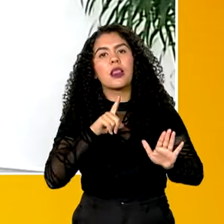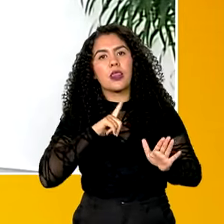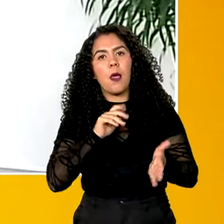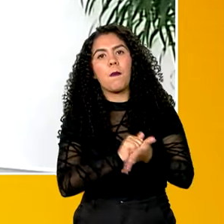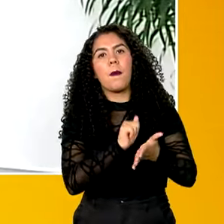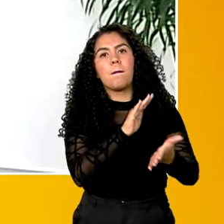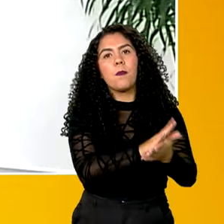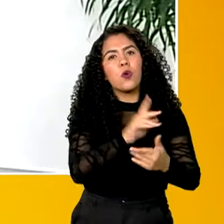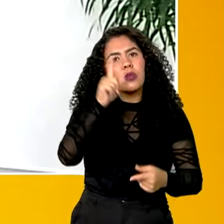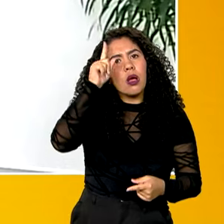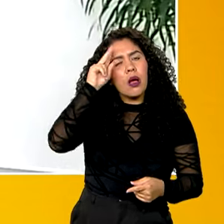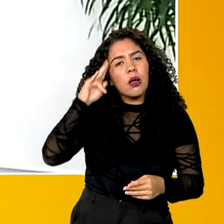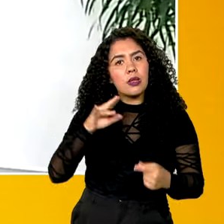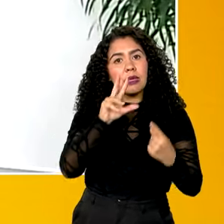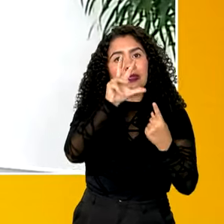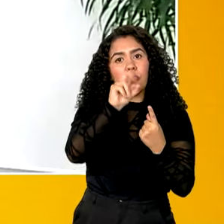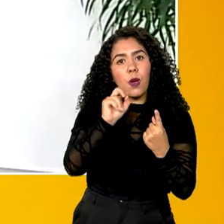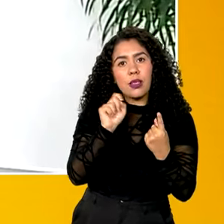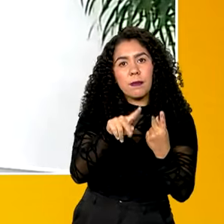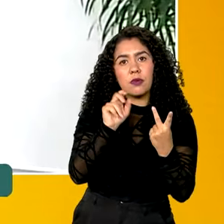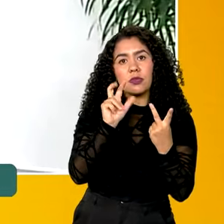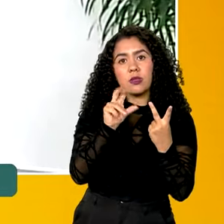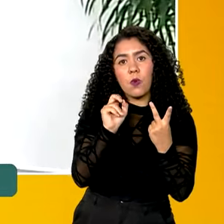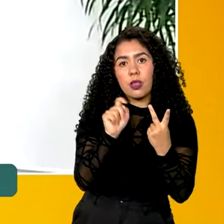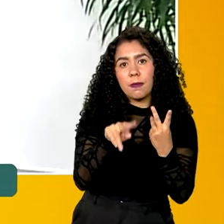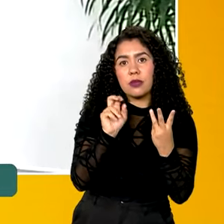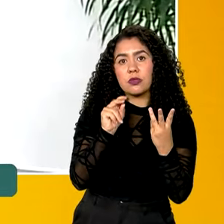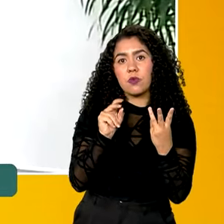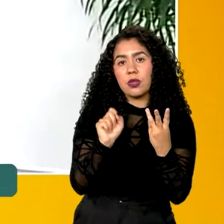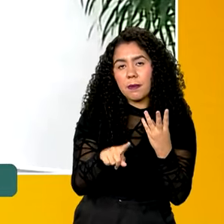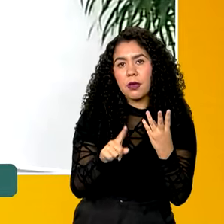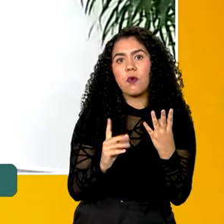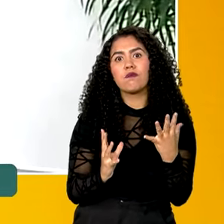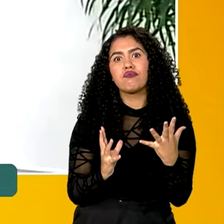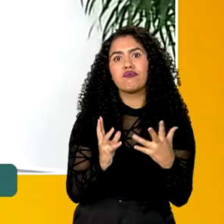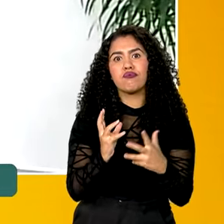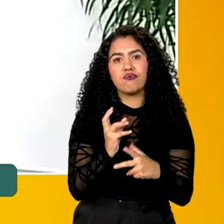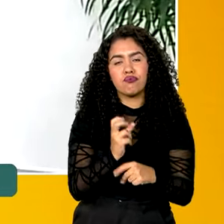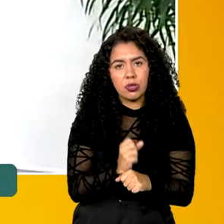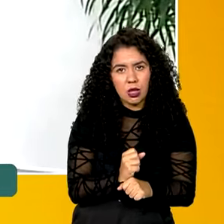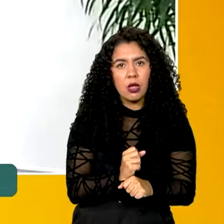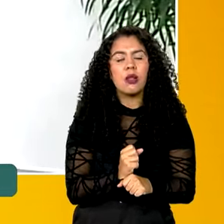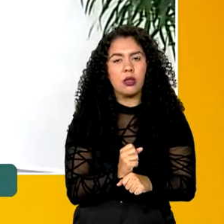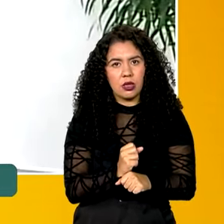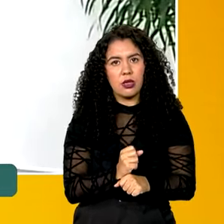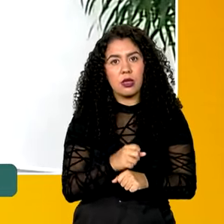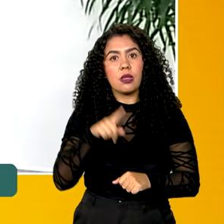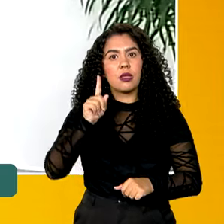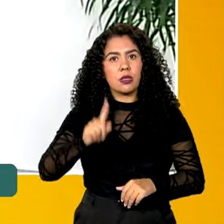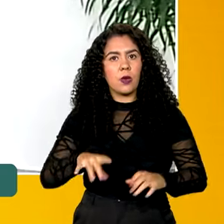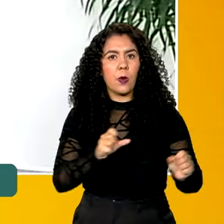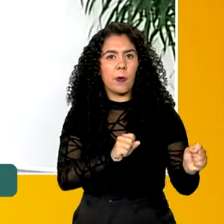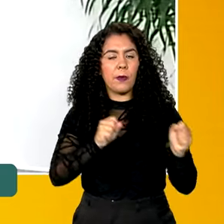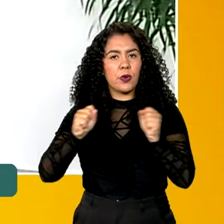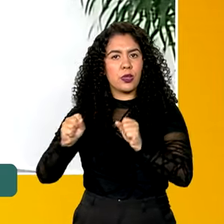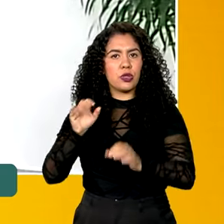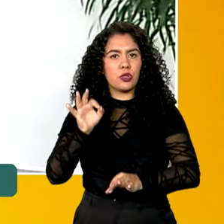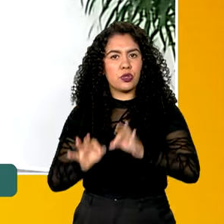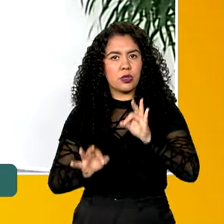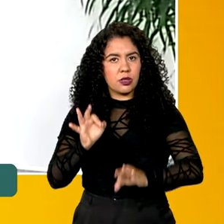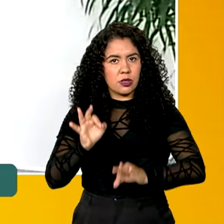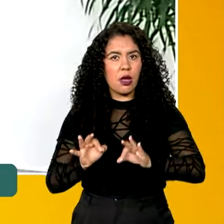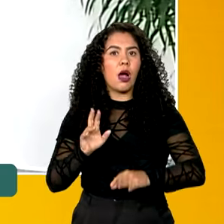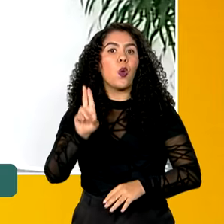diária no valor de 50 mil reais por dia de descumprimento, que é um parâmetro que o Poder Judiciário também tem utilizado em casos